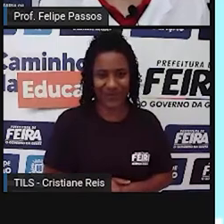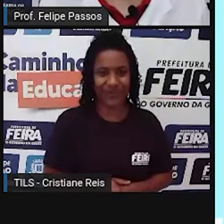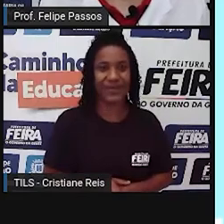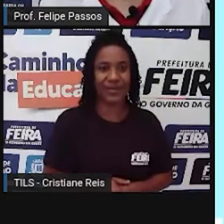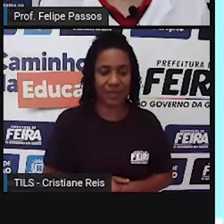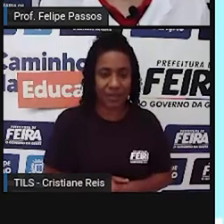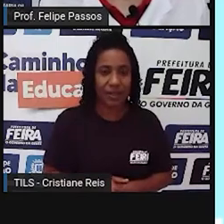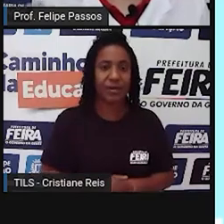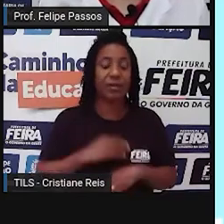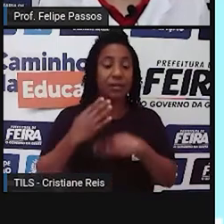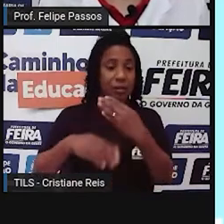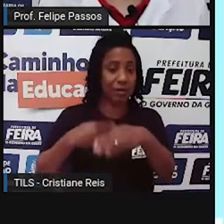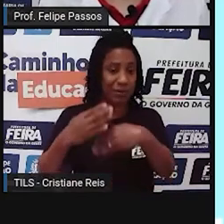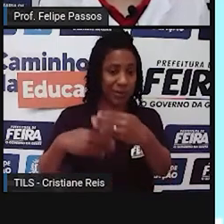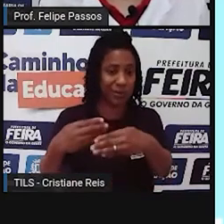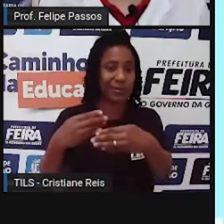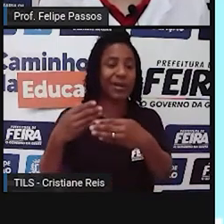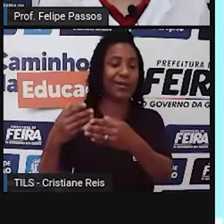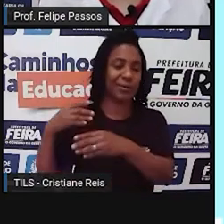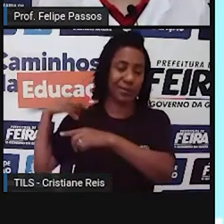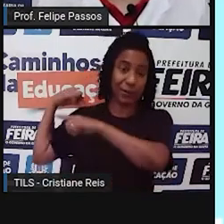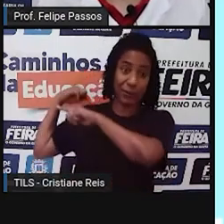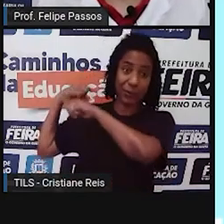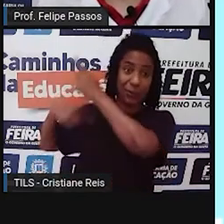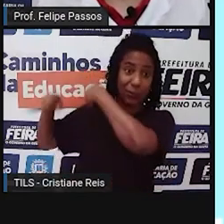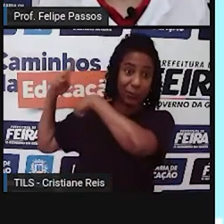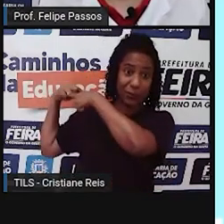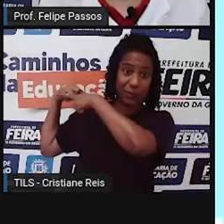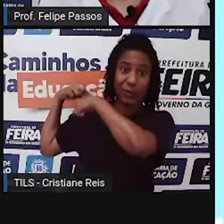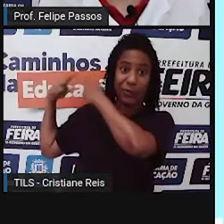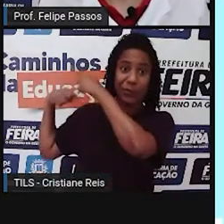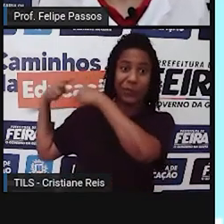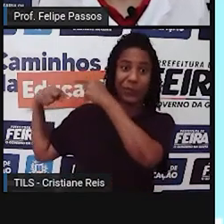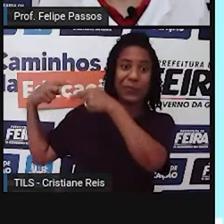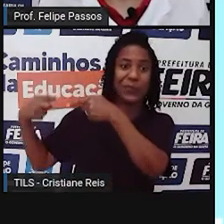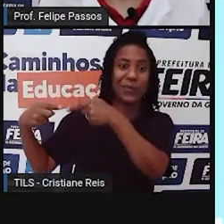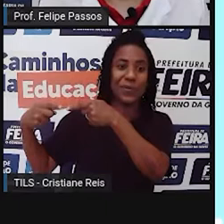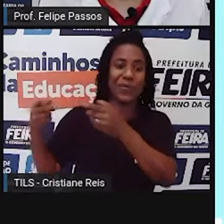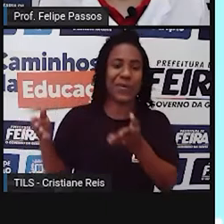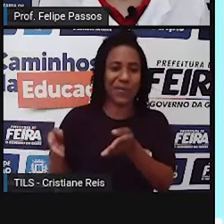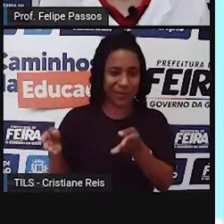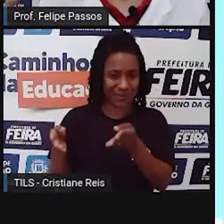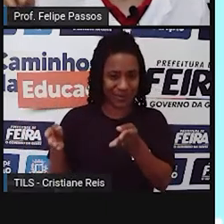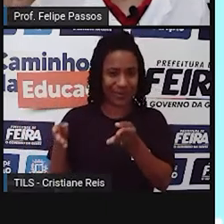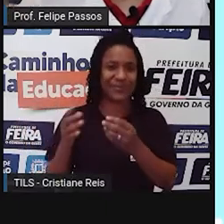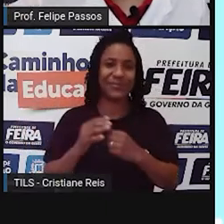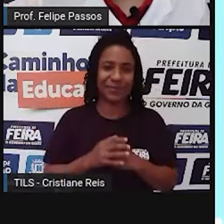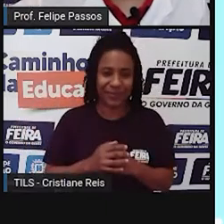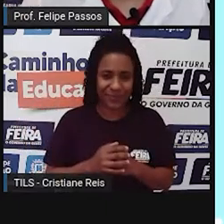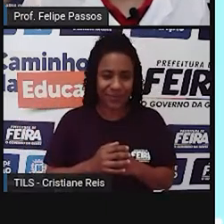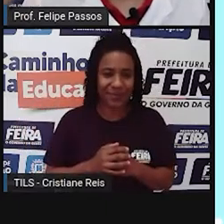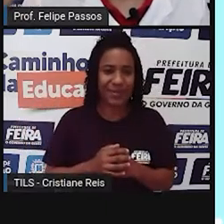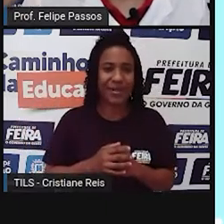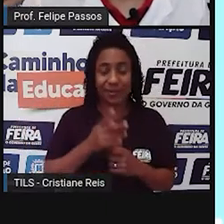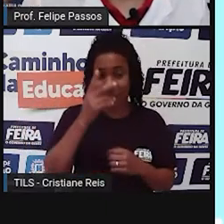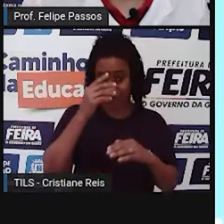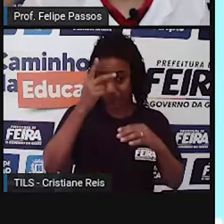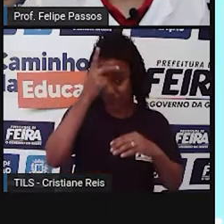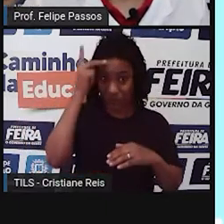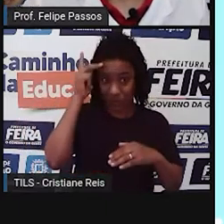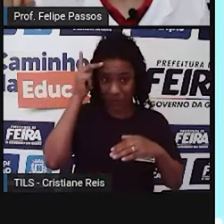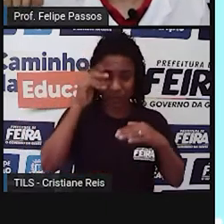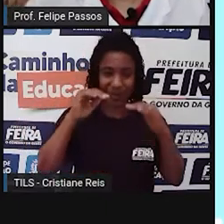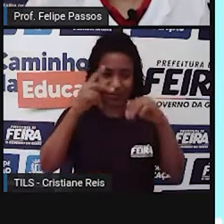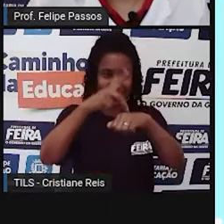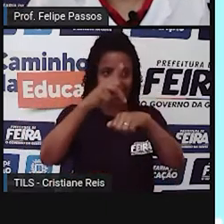Chegando mais próximo da gente, ferramentas atuais. Como eu já falei pra vocês, o cara que escreveu lá na caverna